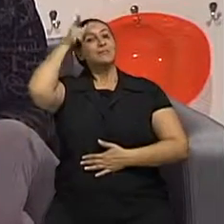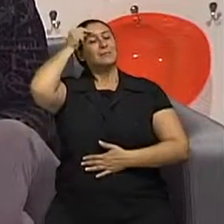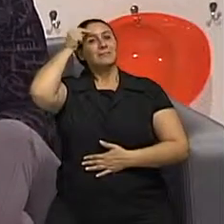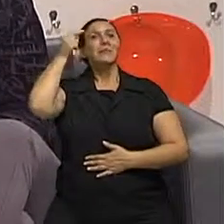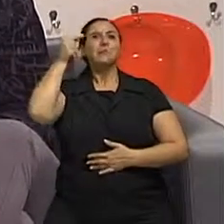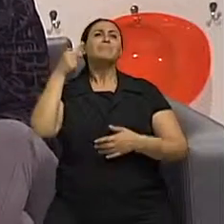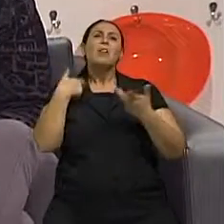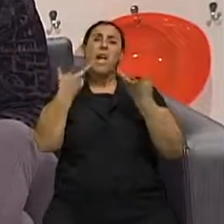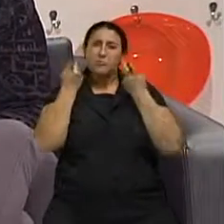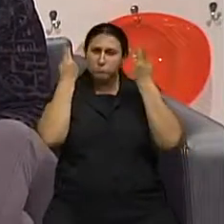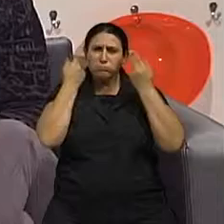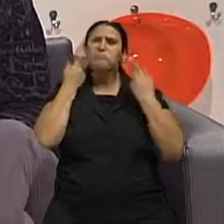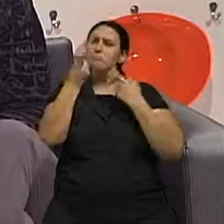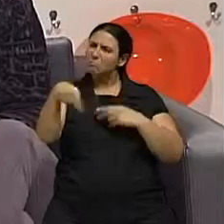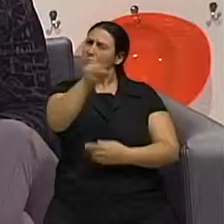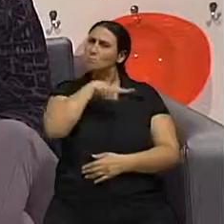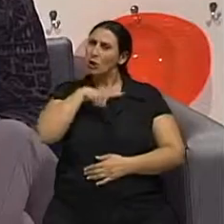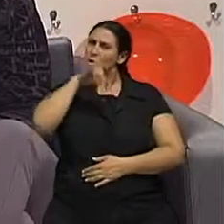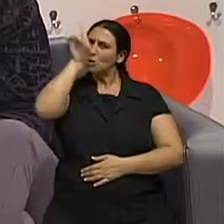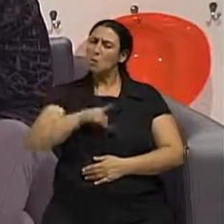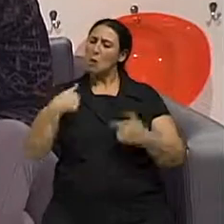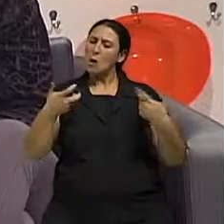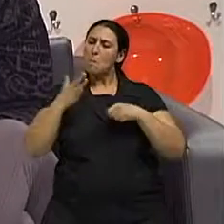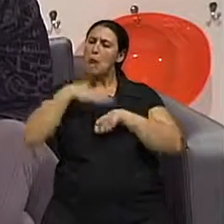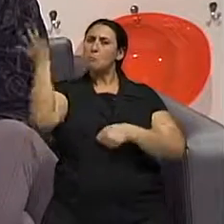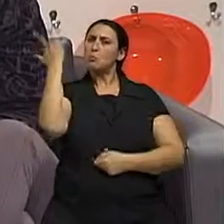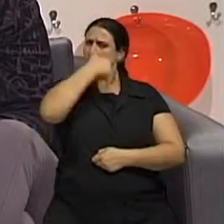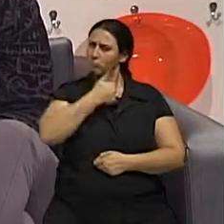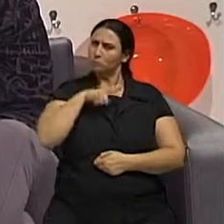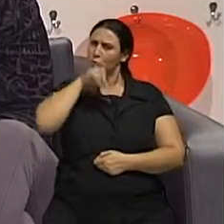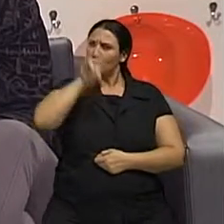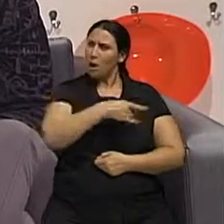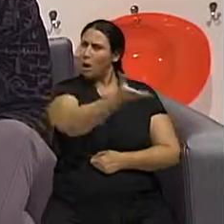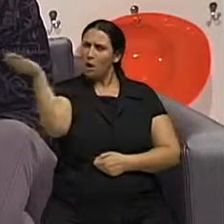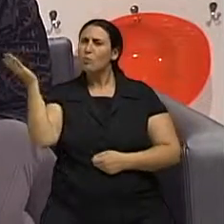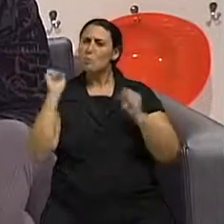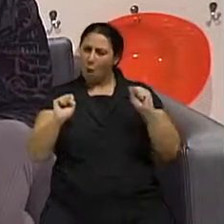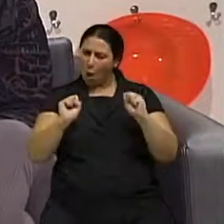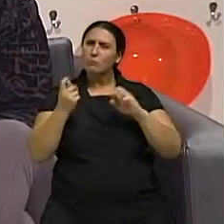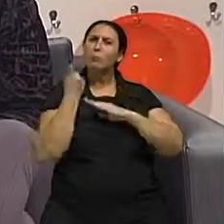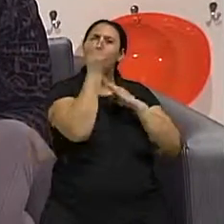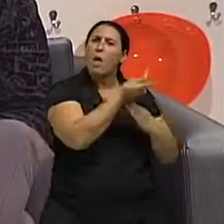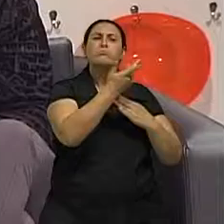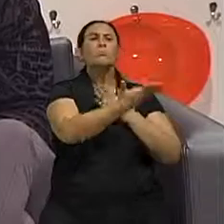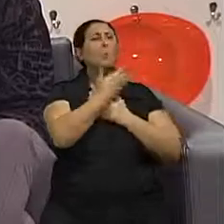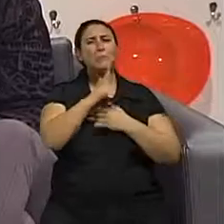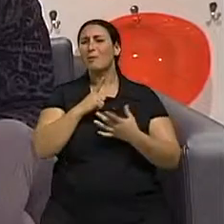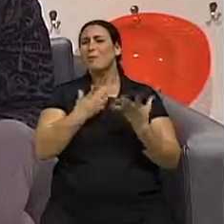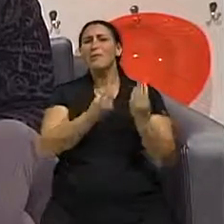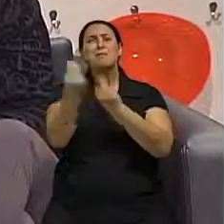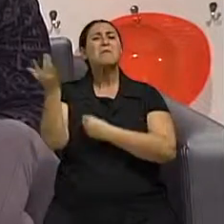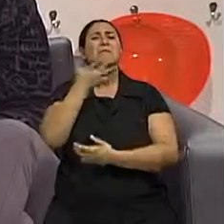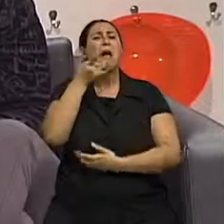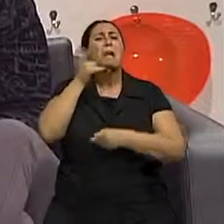querendo, busquem. A gente tem direito de ficar mais bonito, estão realmente mais acessíveis esse tipo de intervenção cirúrgica. E